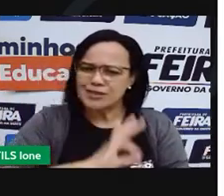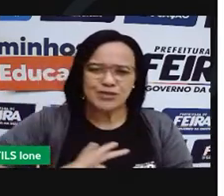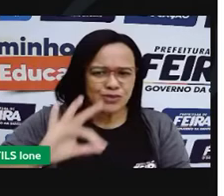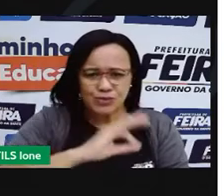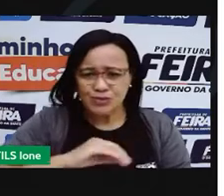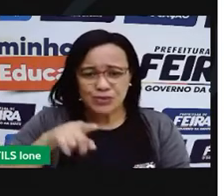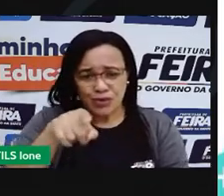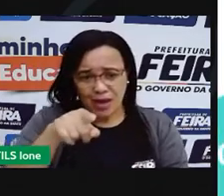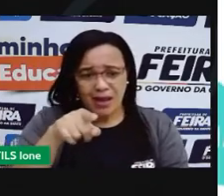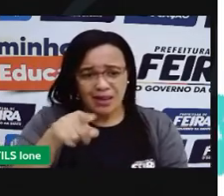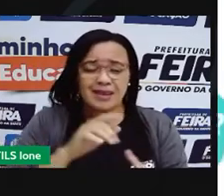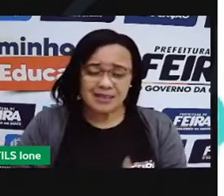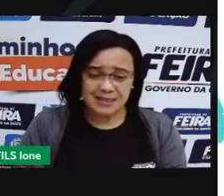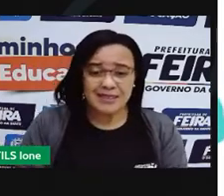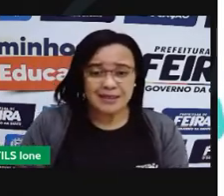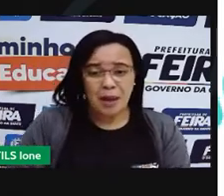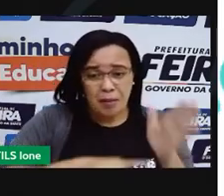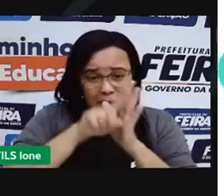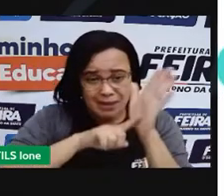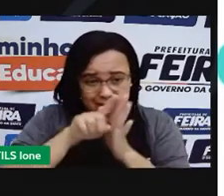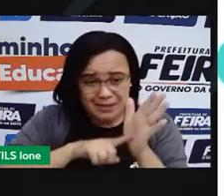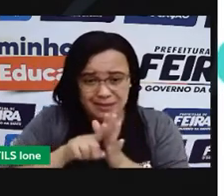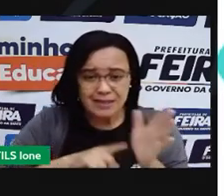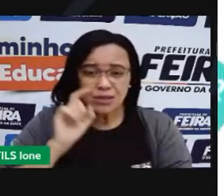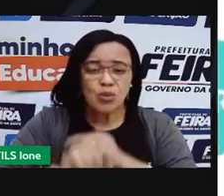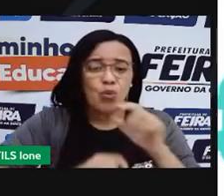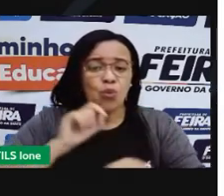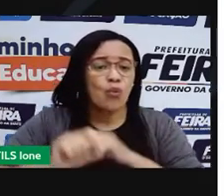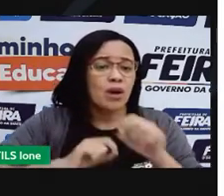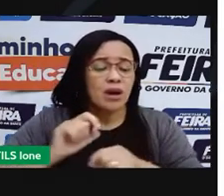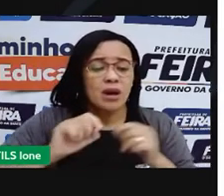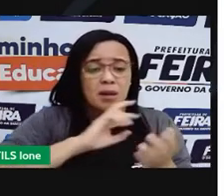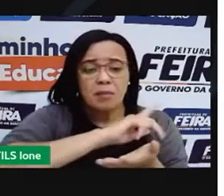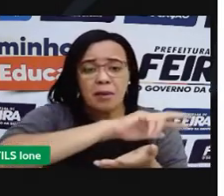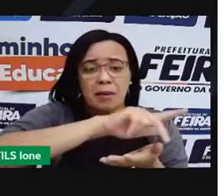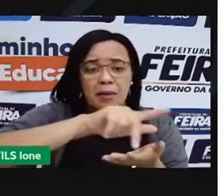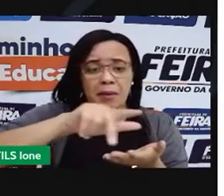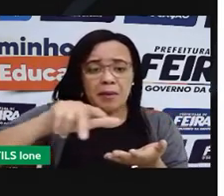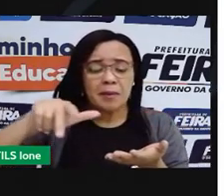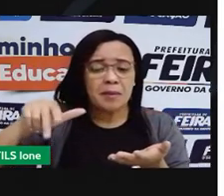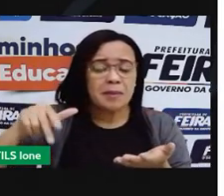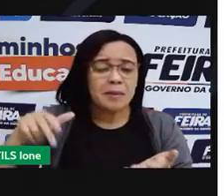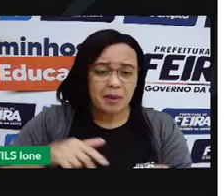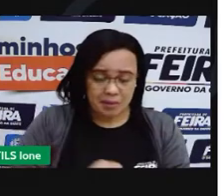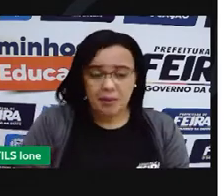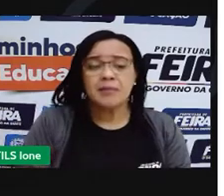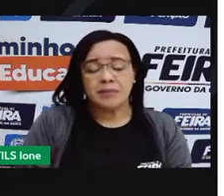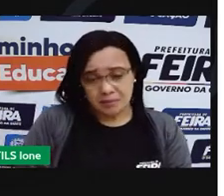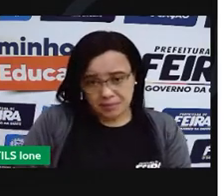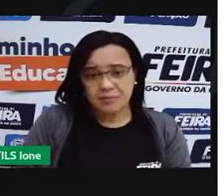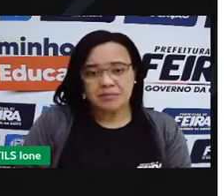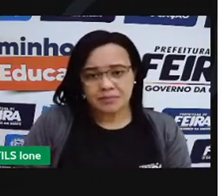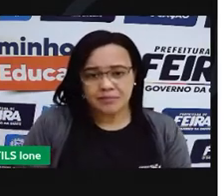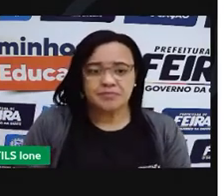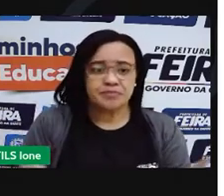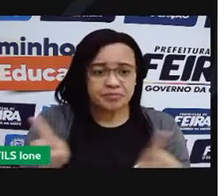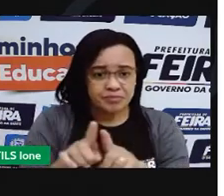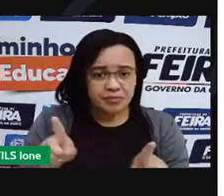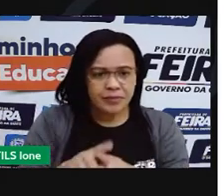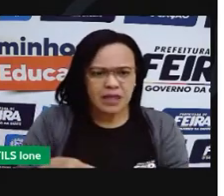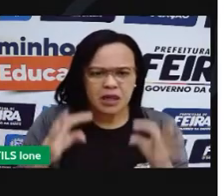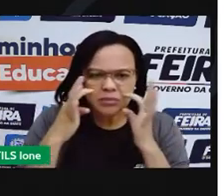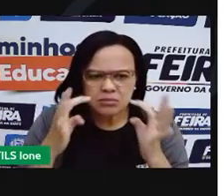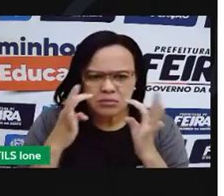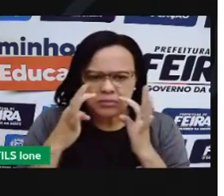Um dia desses, pesquisando sobre qual faculdade escolher, ele se identificou com o curso de Engenharia Ambiental. E algo chamou a sua